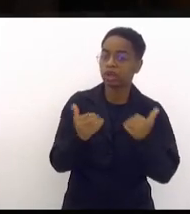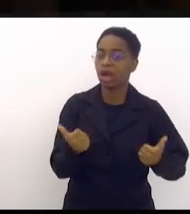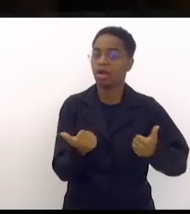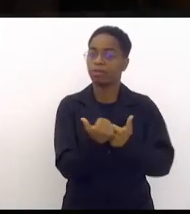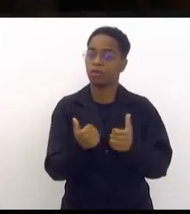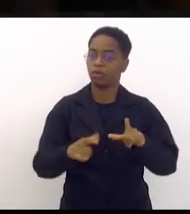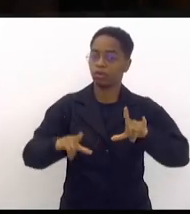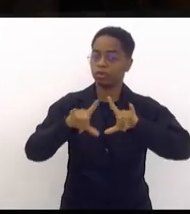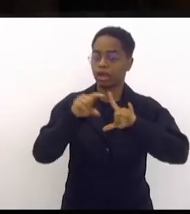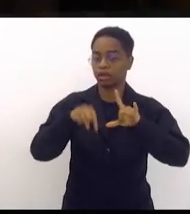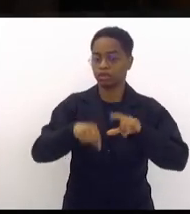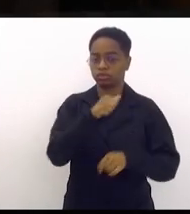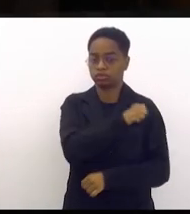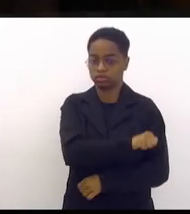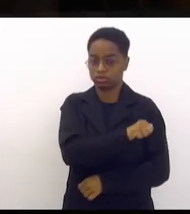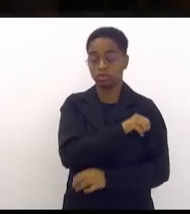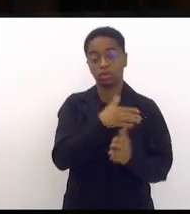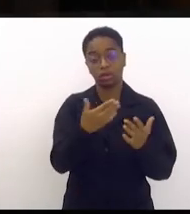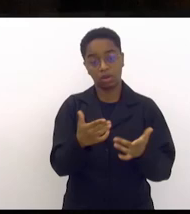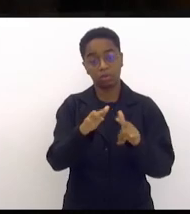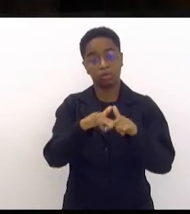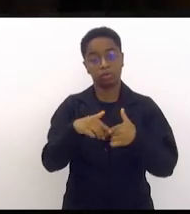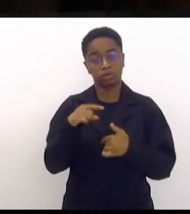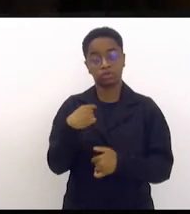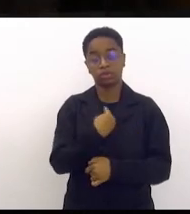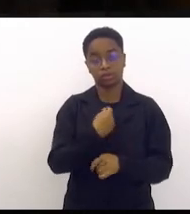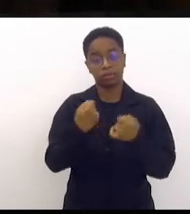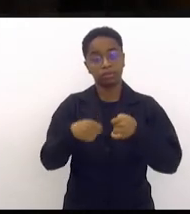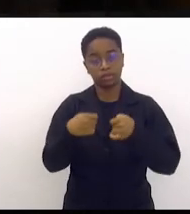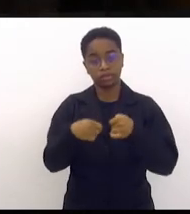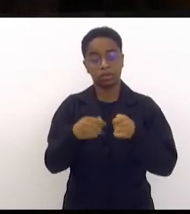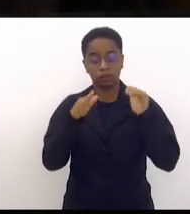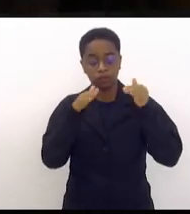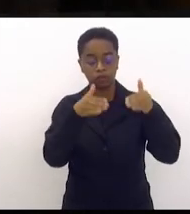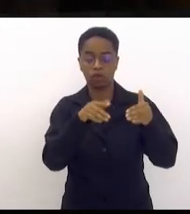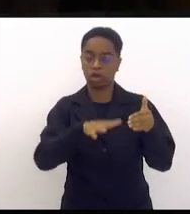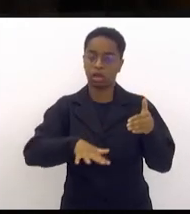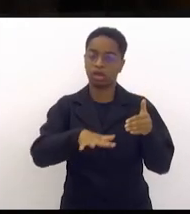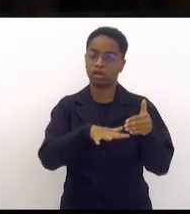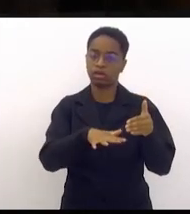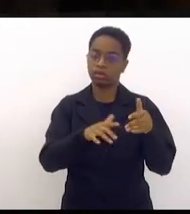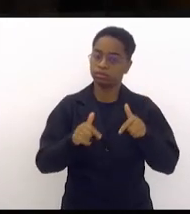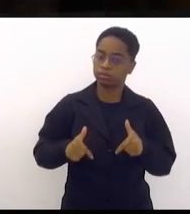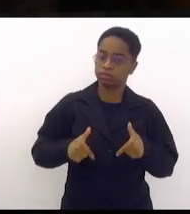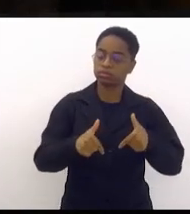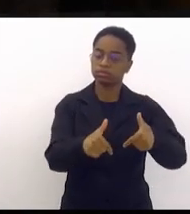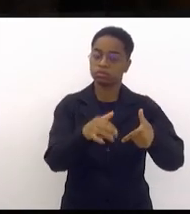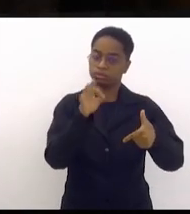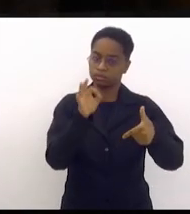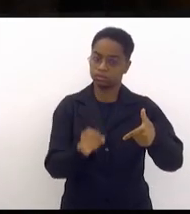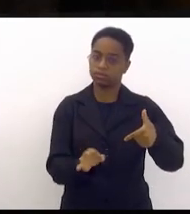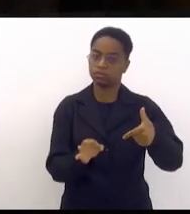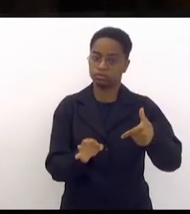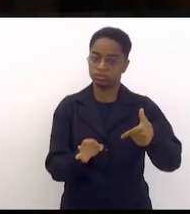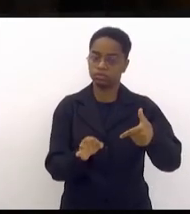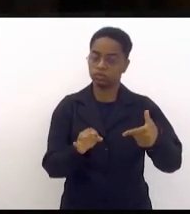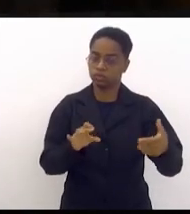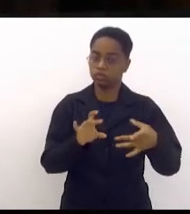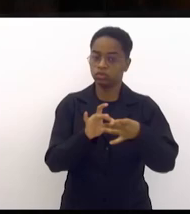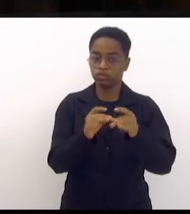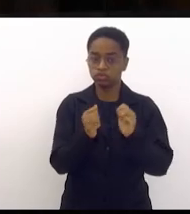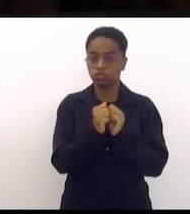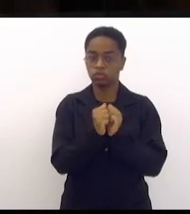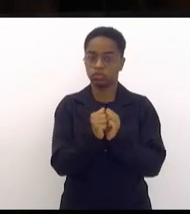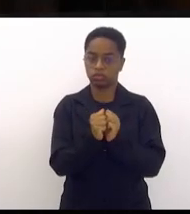do Rio de Janeiro e que, portanto, precisa ter prioridade de uma ação em conjunto